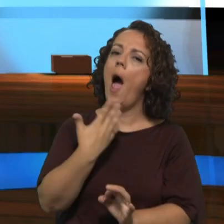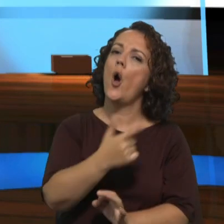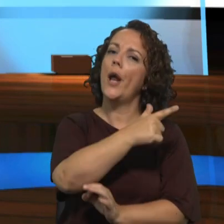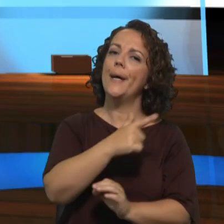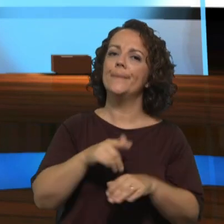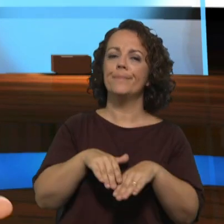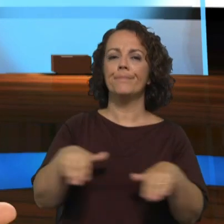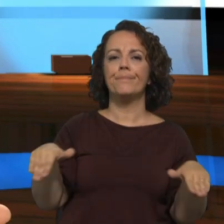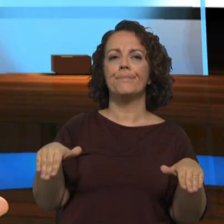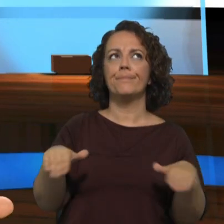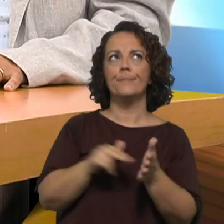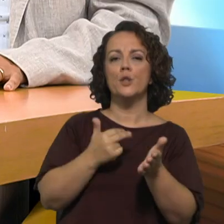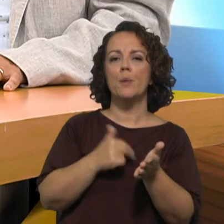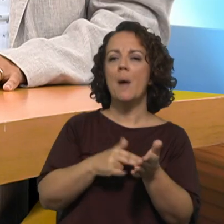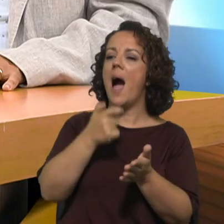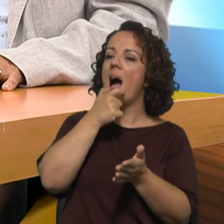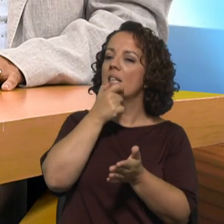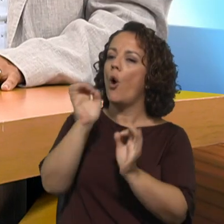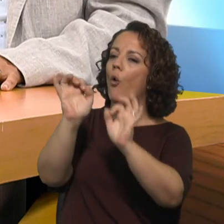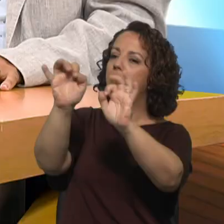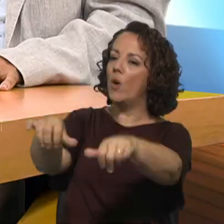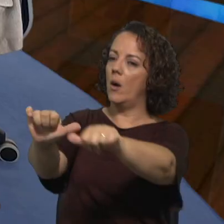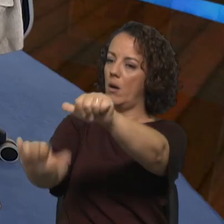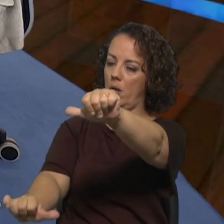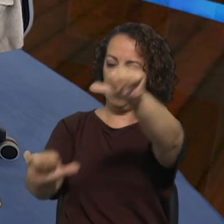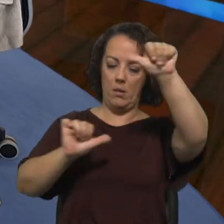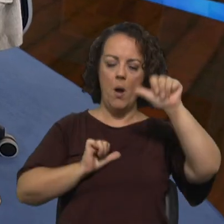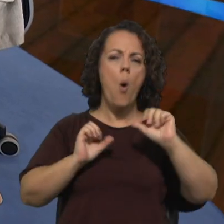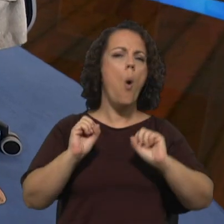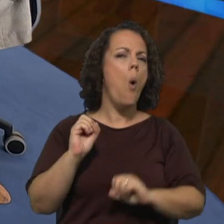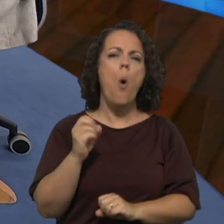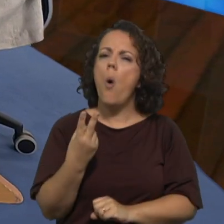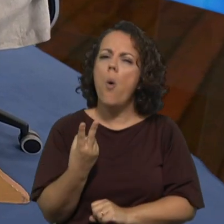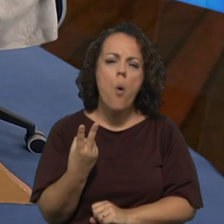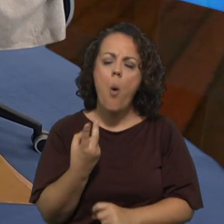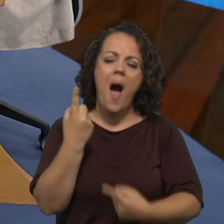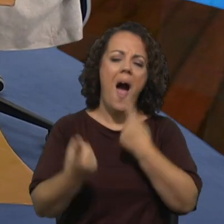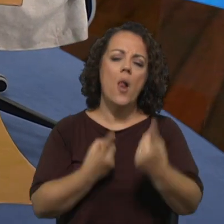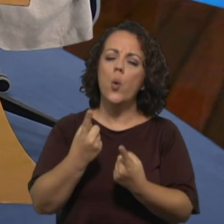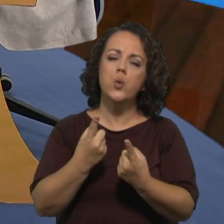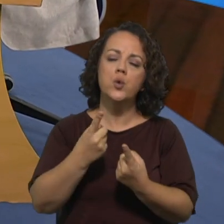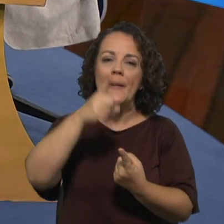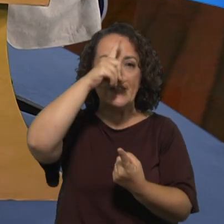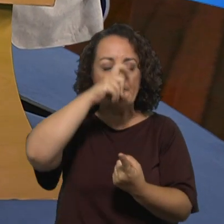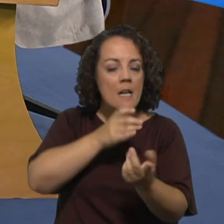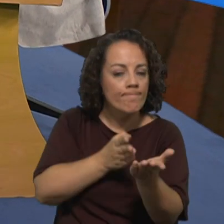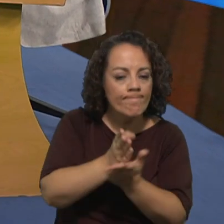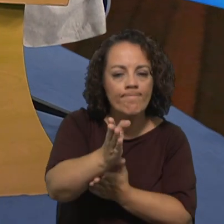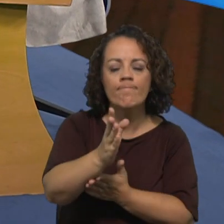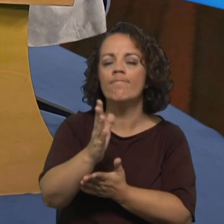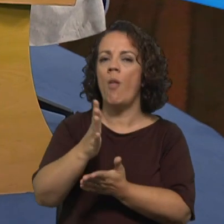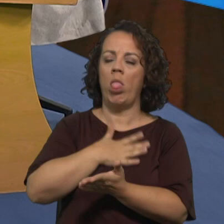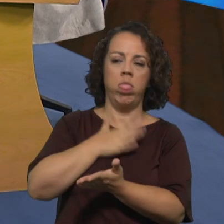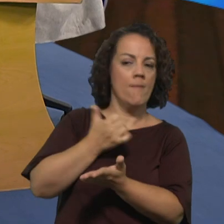ou por outro lado é uma dinâmica que já não alguns já não querem abandonar e que ganhou digamos